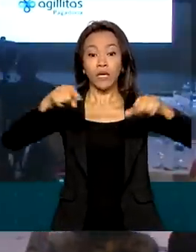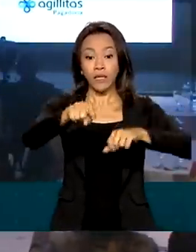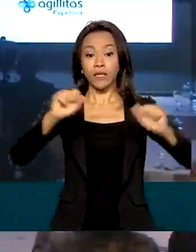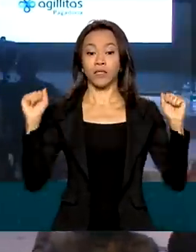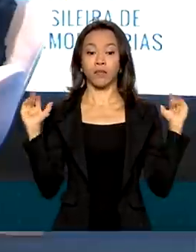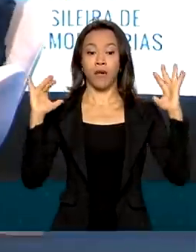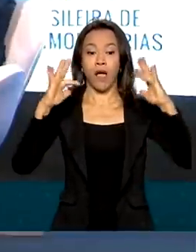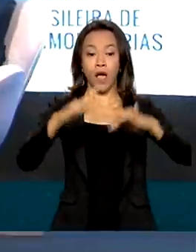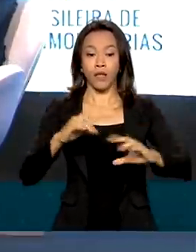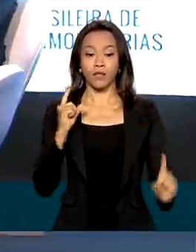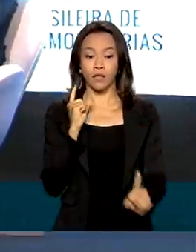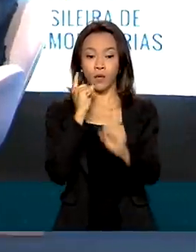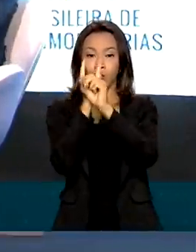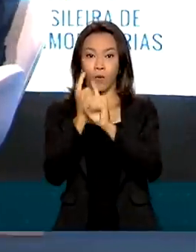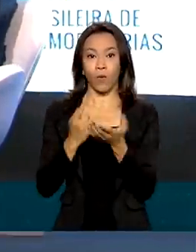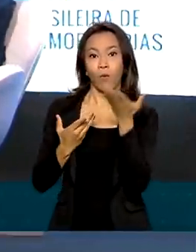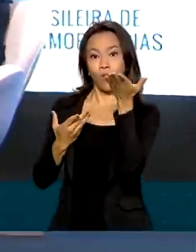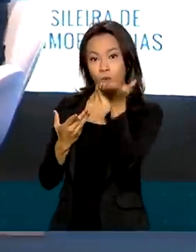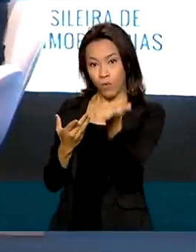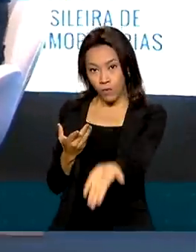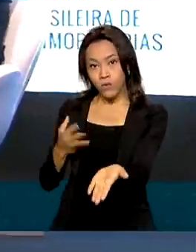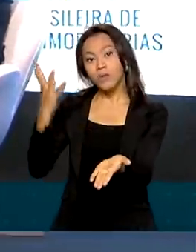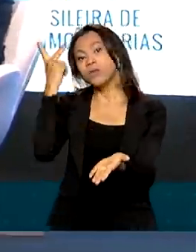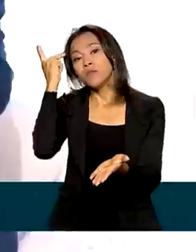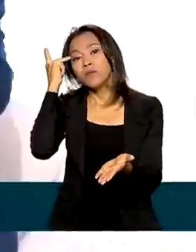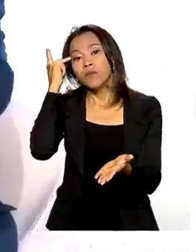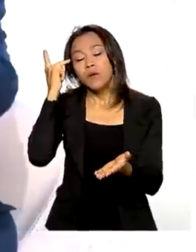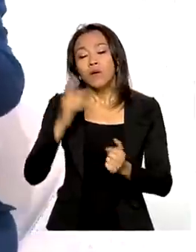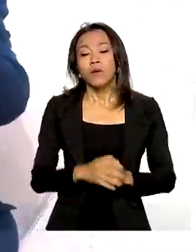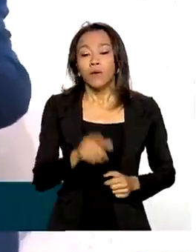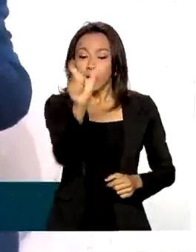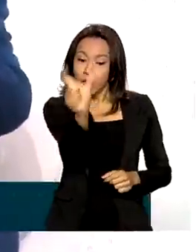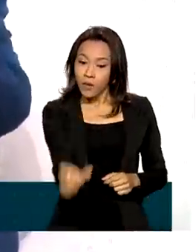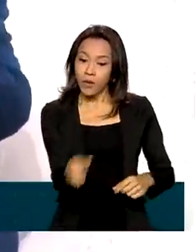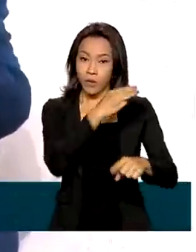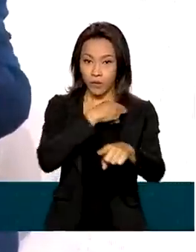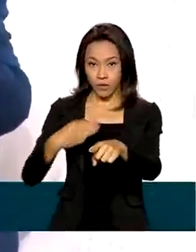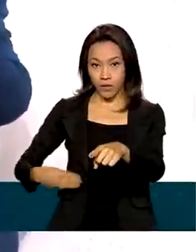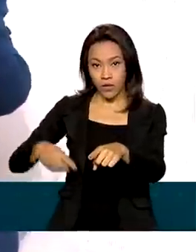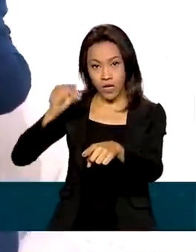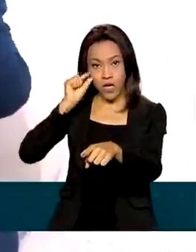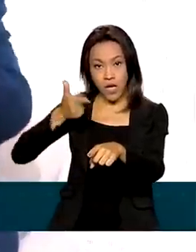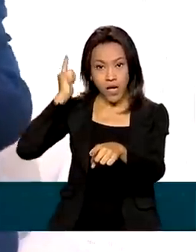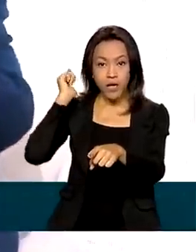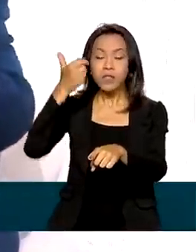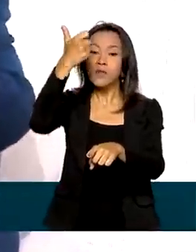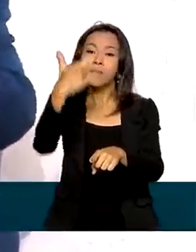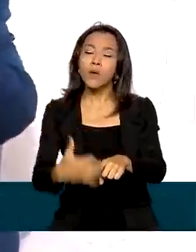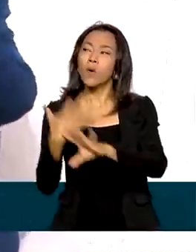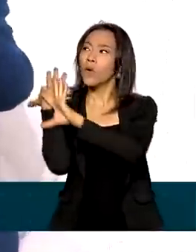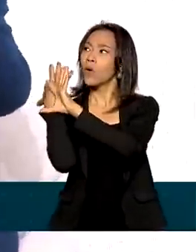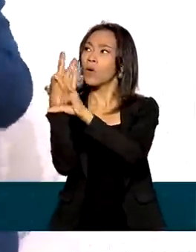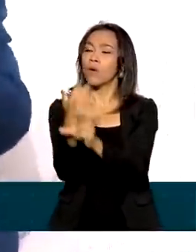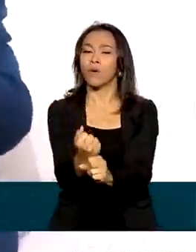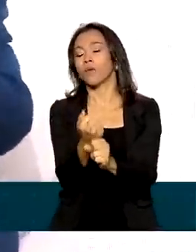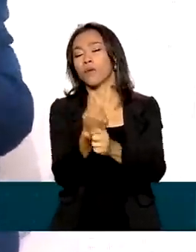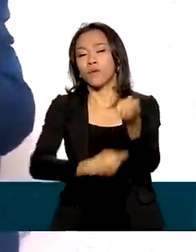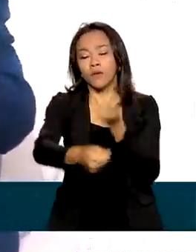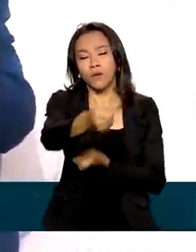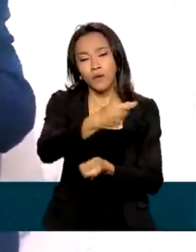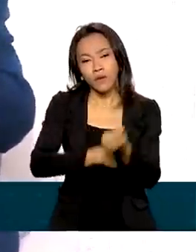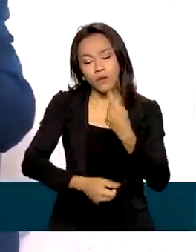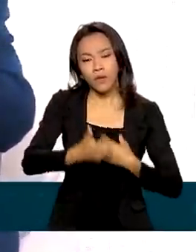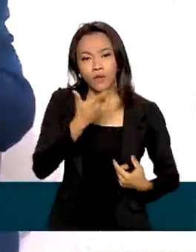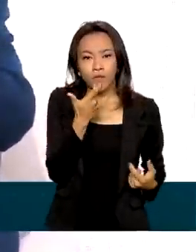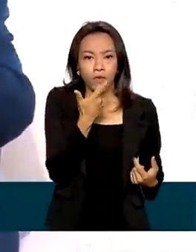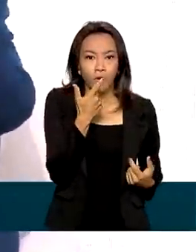Brasileira de Incorporadoras Imobiliárias em São Paulo. Guedes fez um balanço da economia nos últimos anos e afirmou